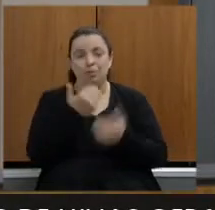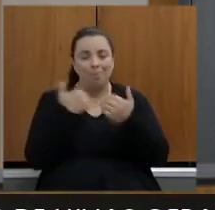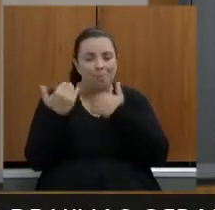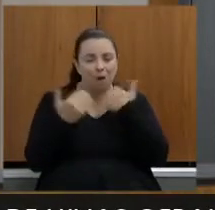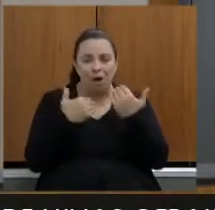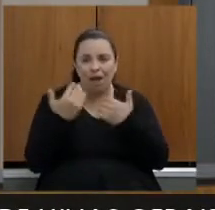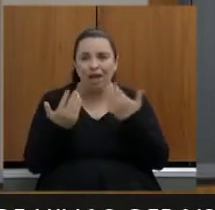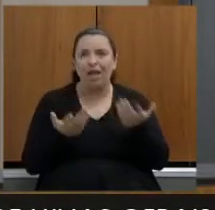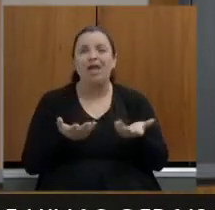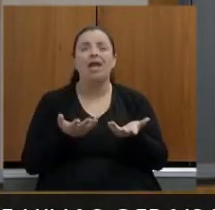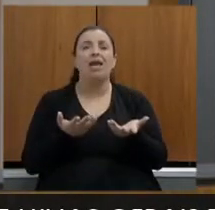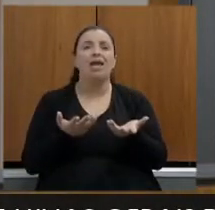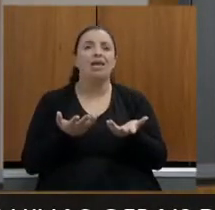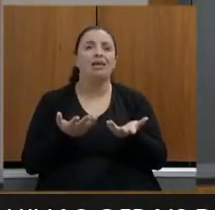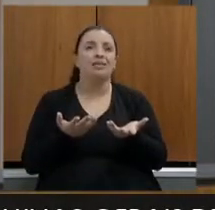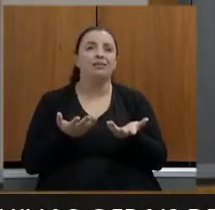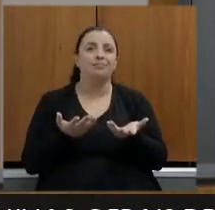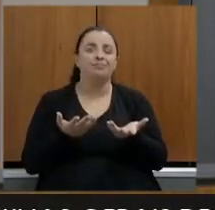também